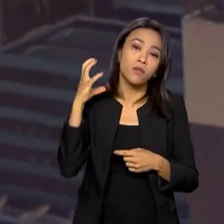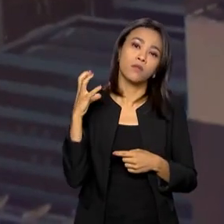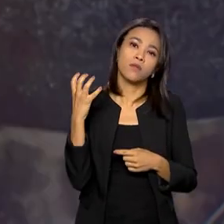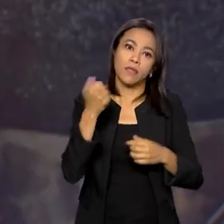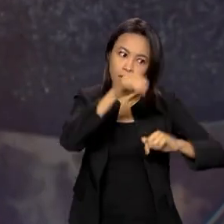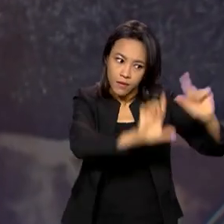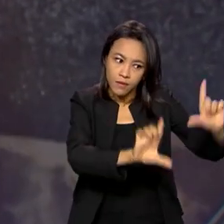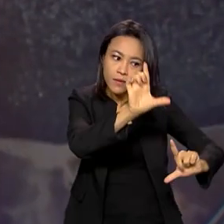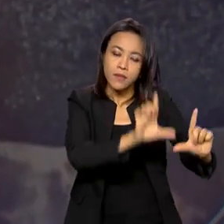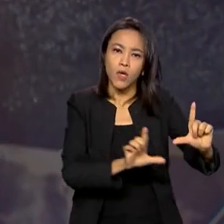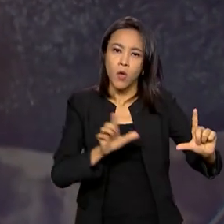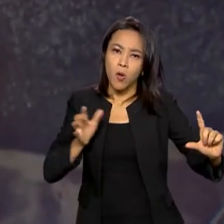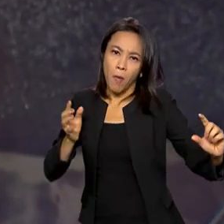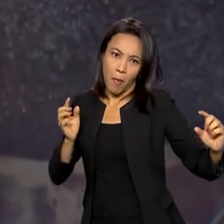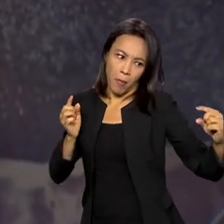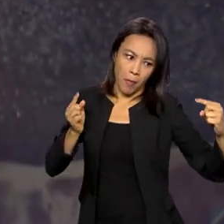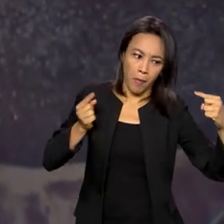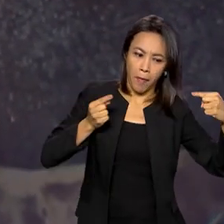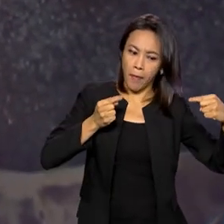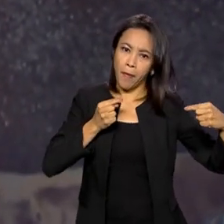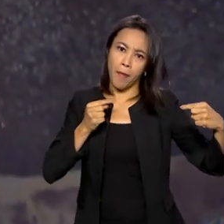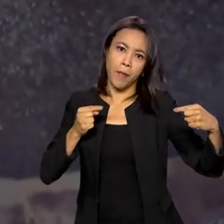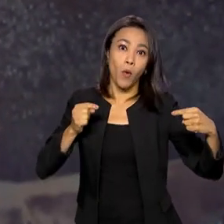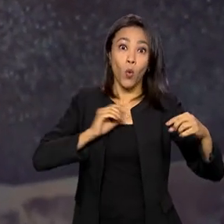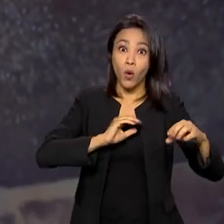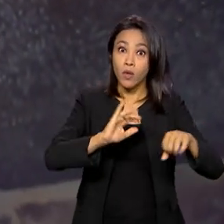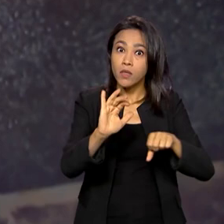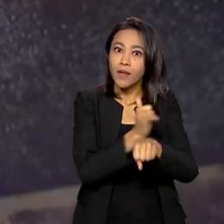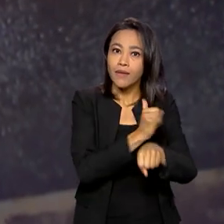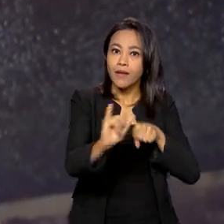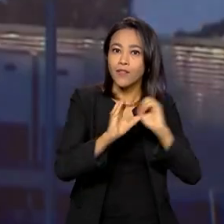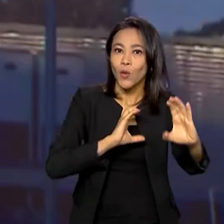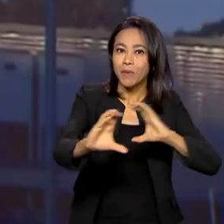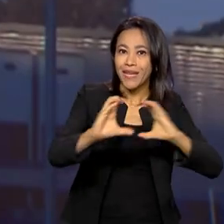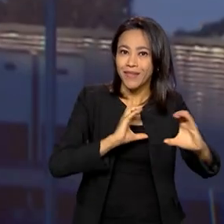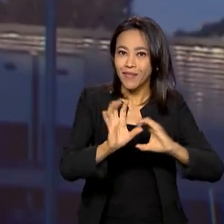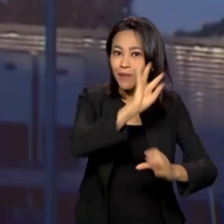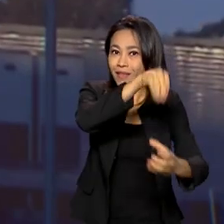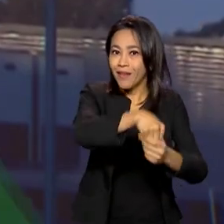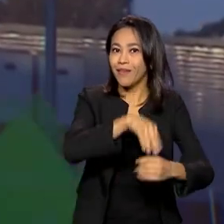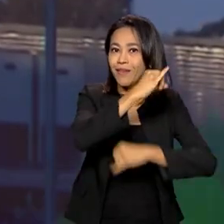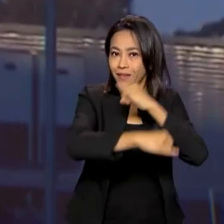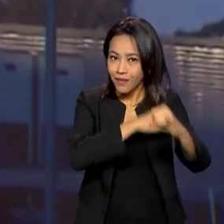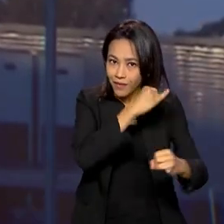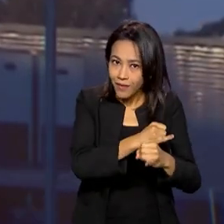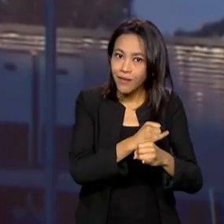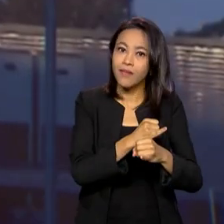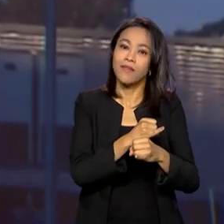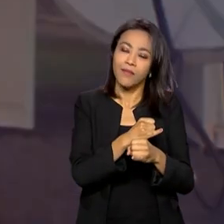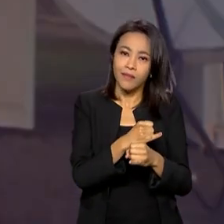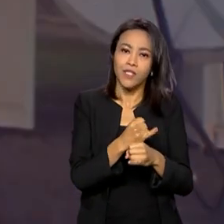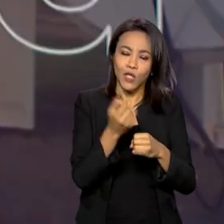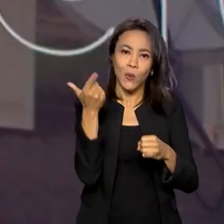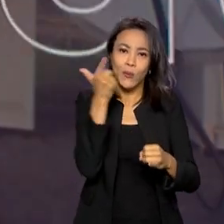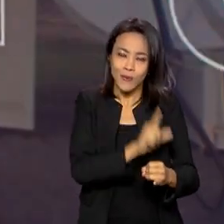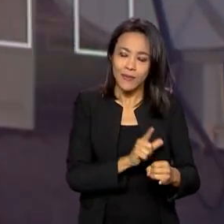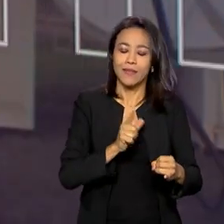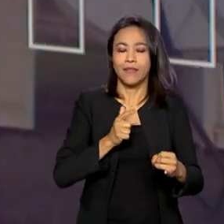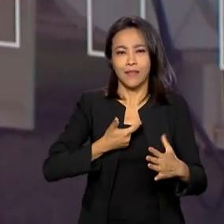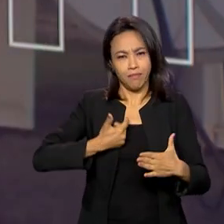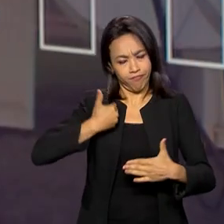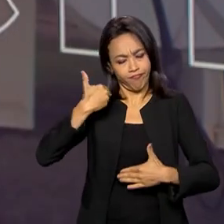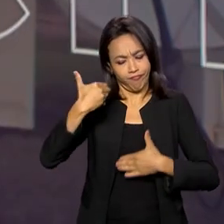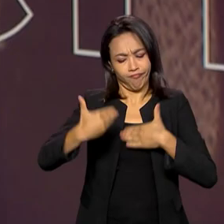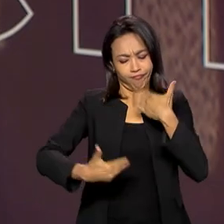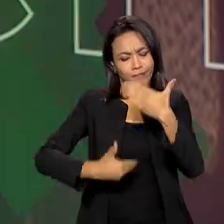televisão possam concorrer com meios de comunicação que existem na internet que conseguem se desenvolver de maneira